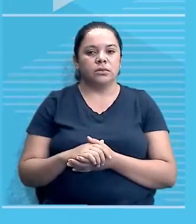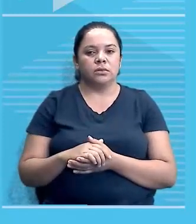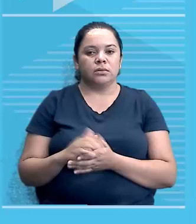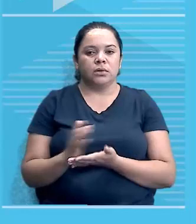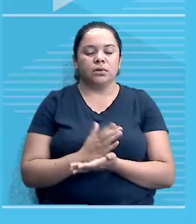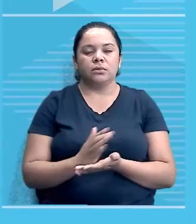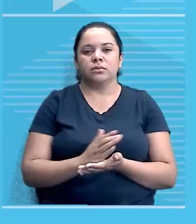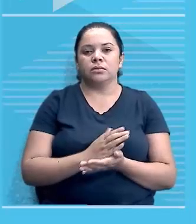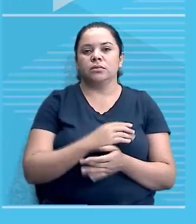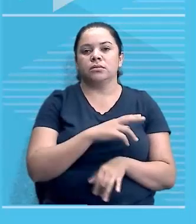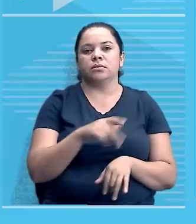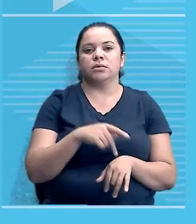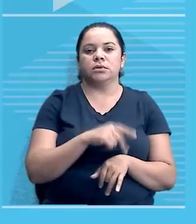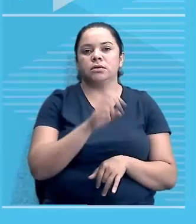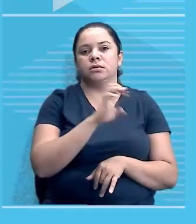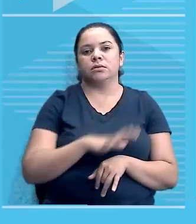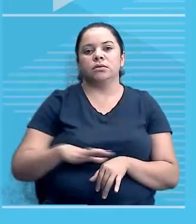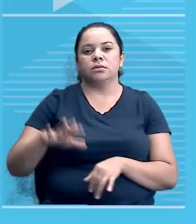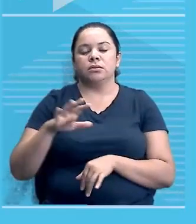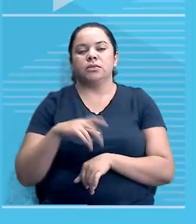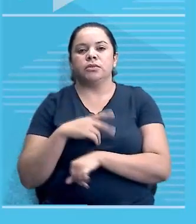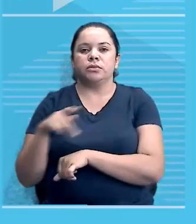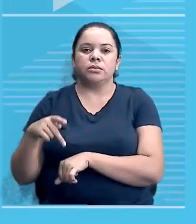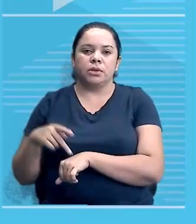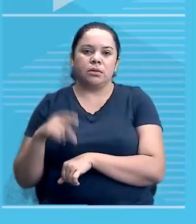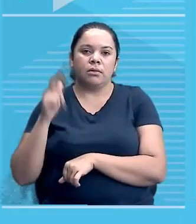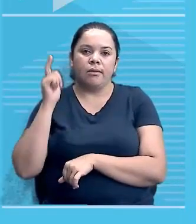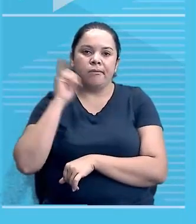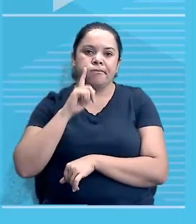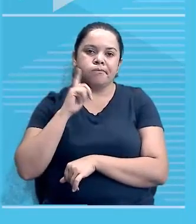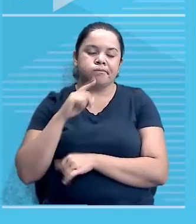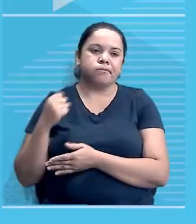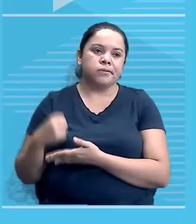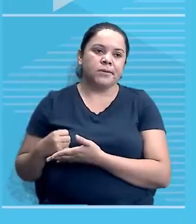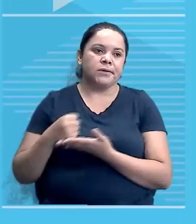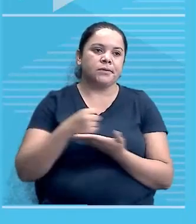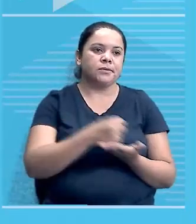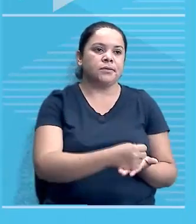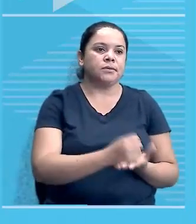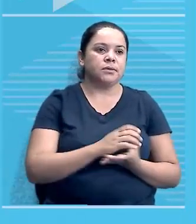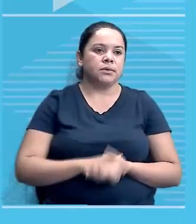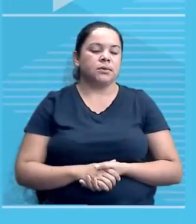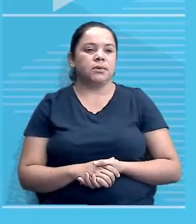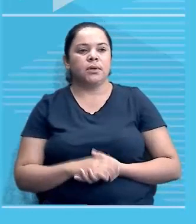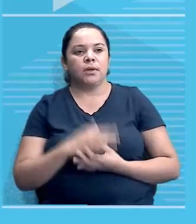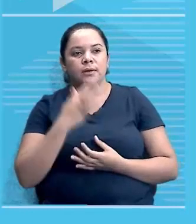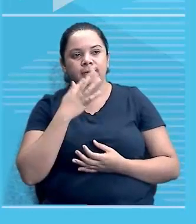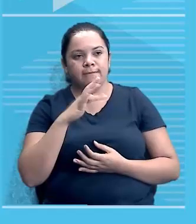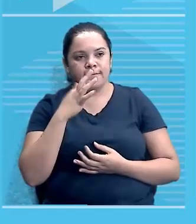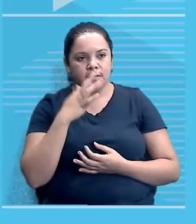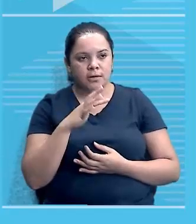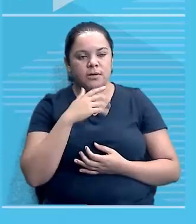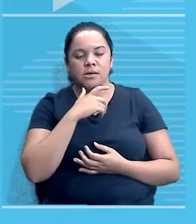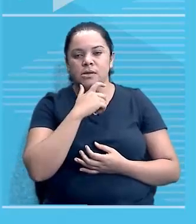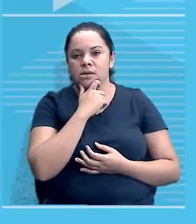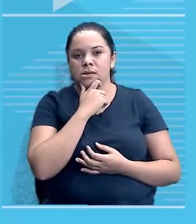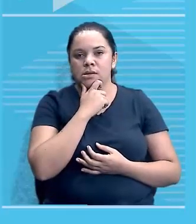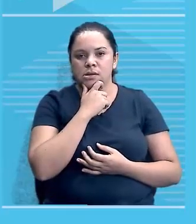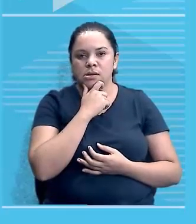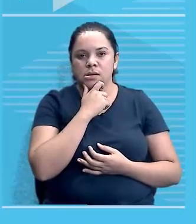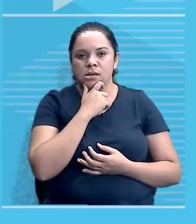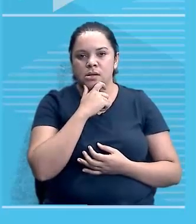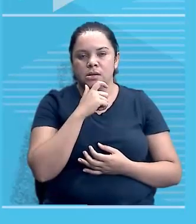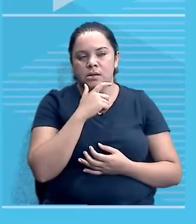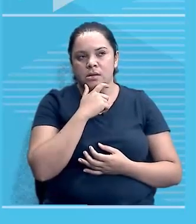Foi beneficiado a França, foi beneficiado a Inglaterra, beneficiado do Leste Europeu porque os Estados Unidos tinham um medo